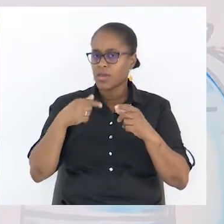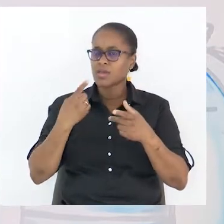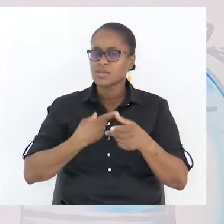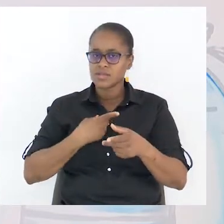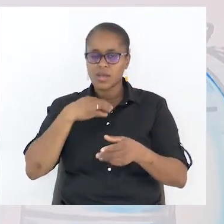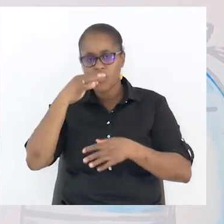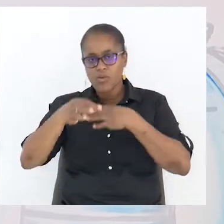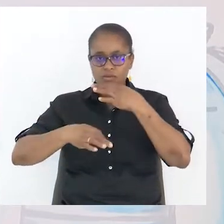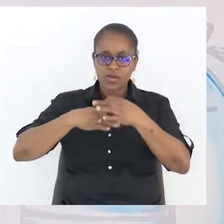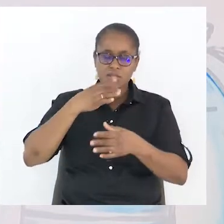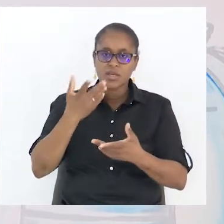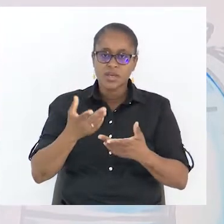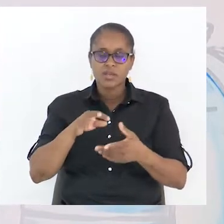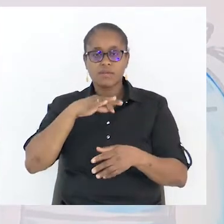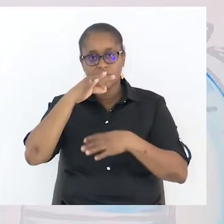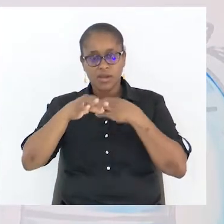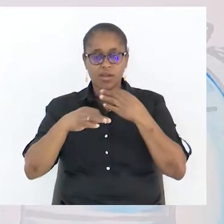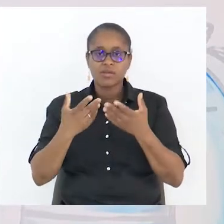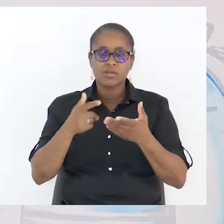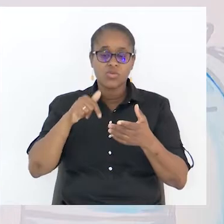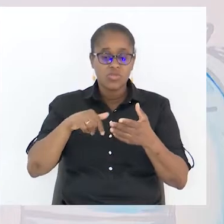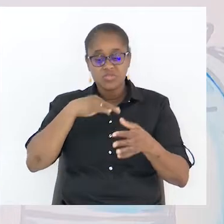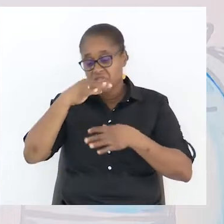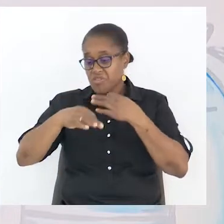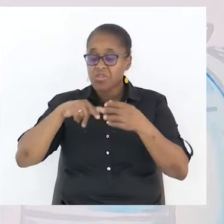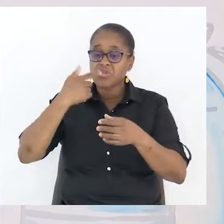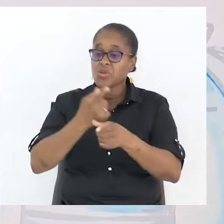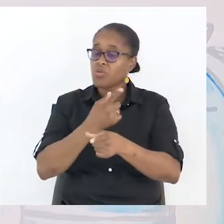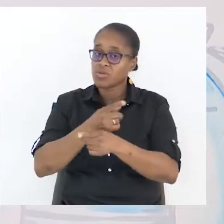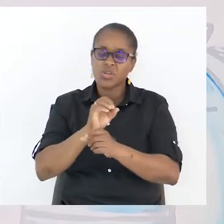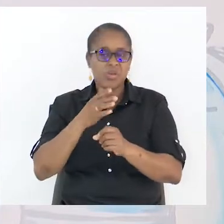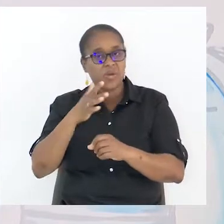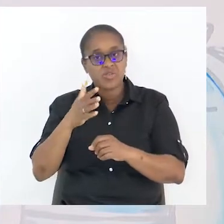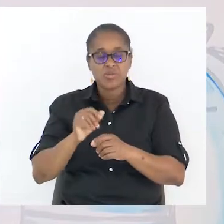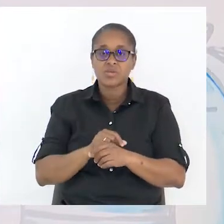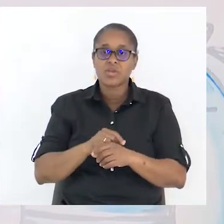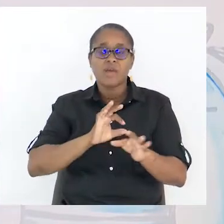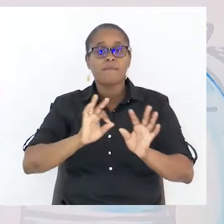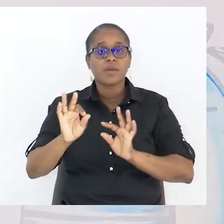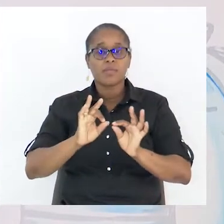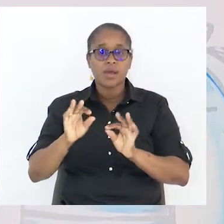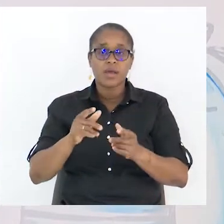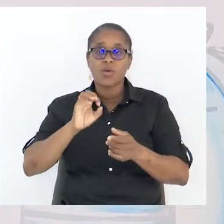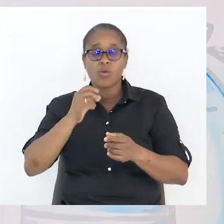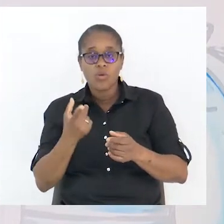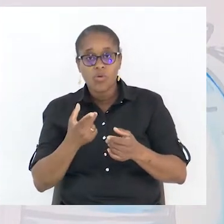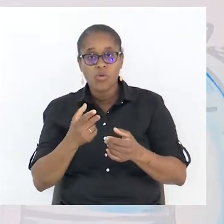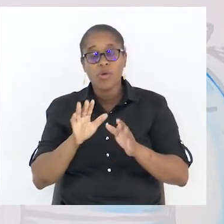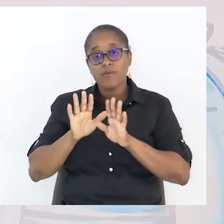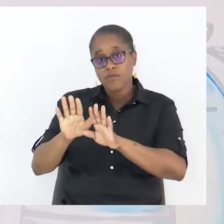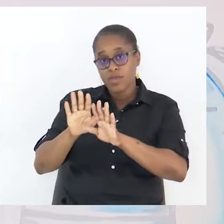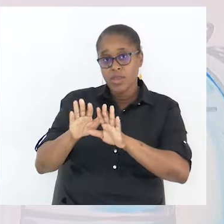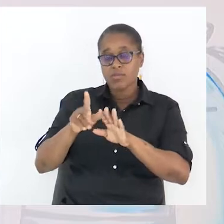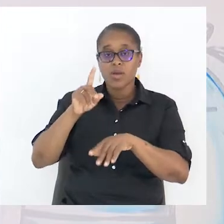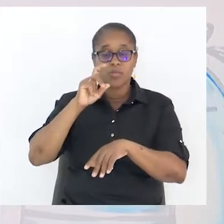de outra coisa que não é, mais ou menos, preparar-se ou então evitar para a proteção contra o SARS